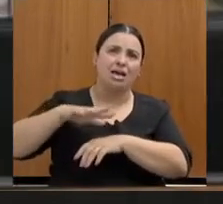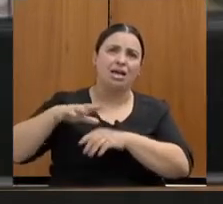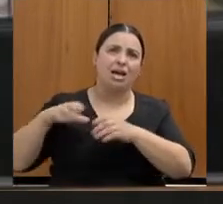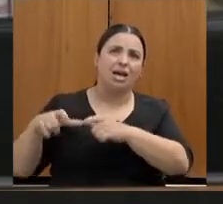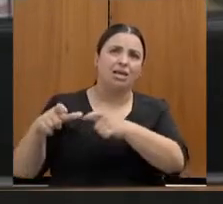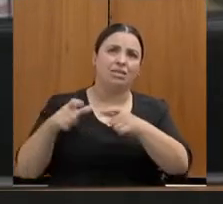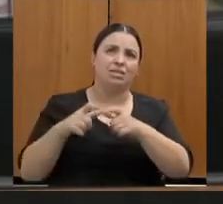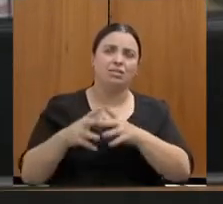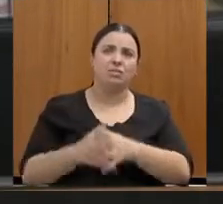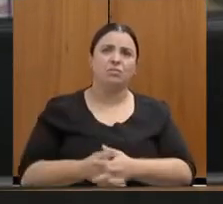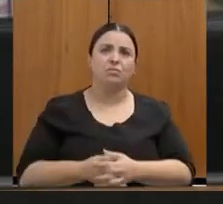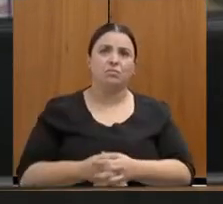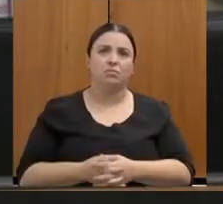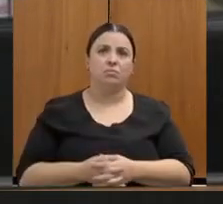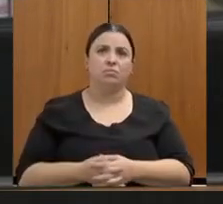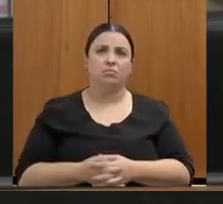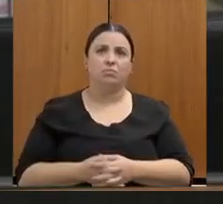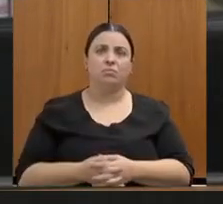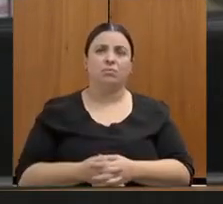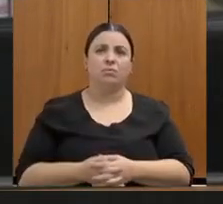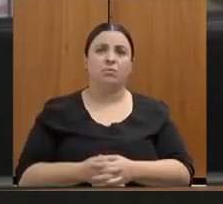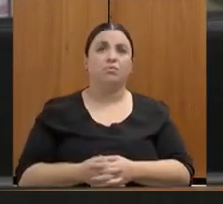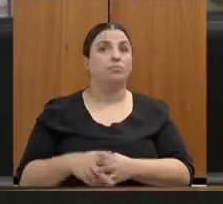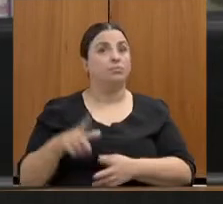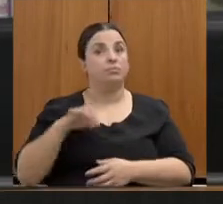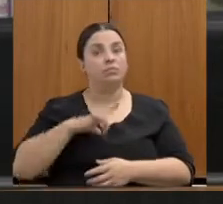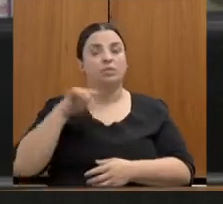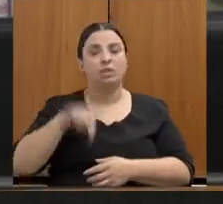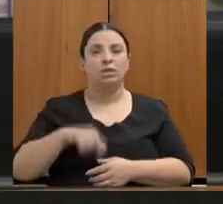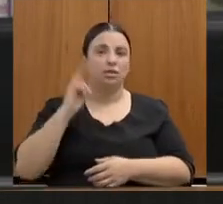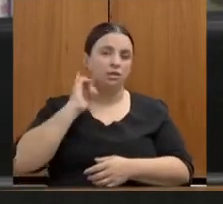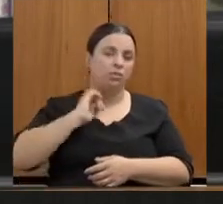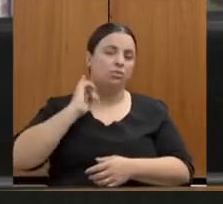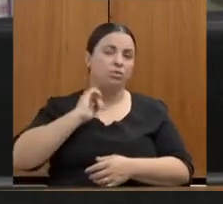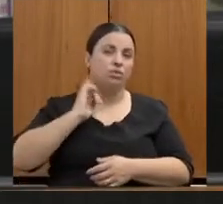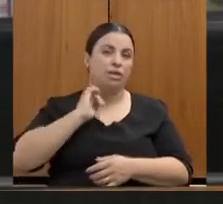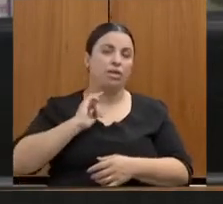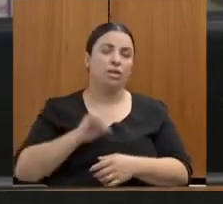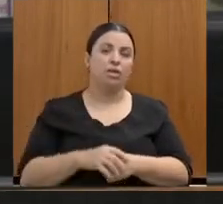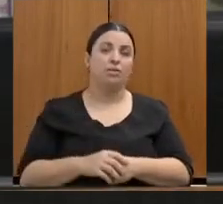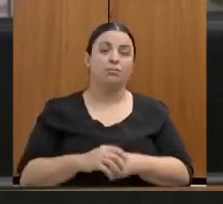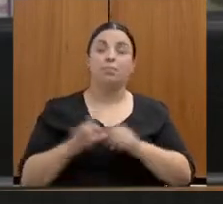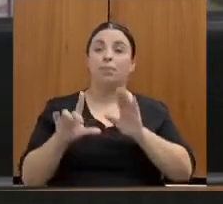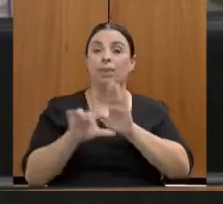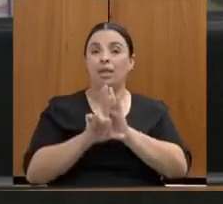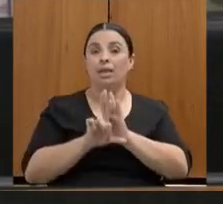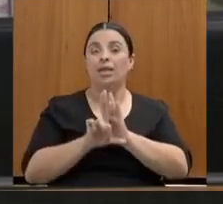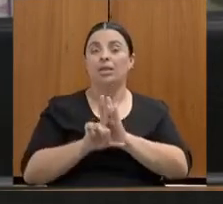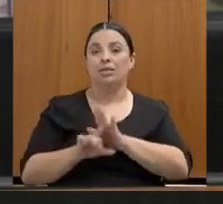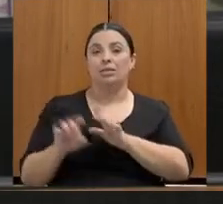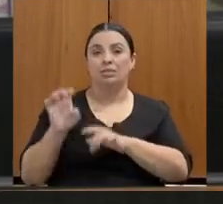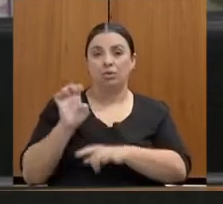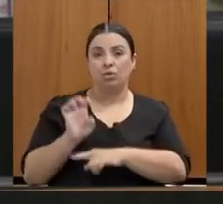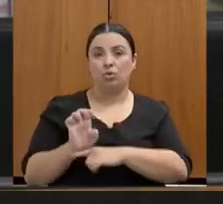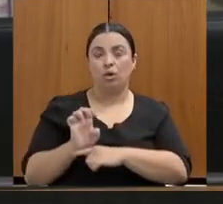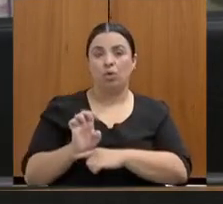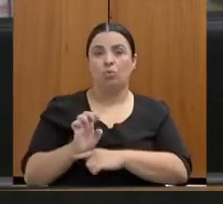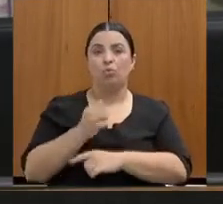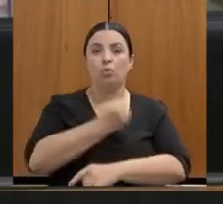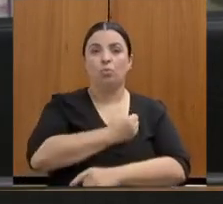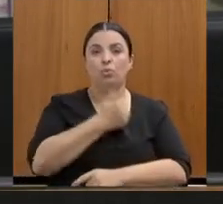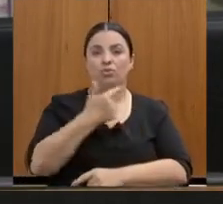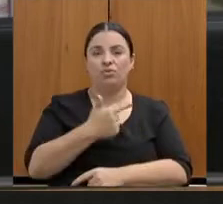Renata, nós temos aqui no Estado de Minas Gerais a Lei Estadual nº 23.680,